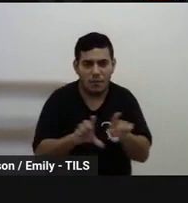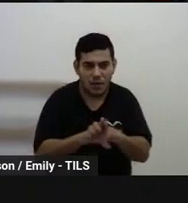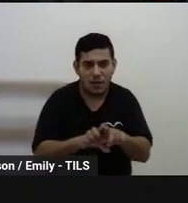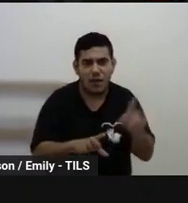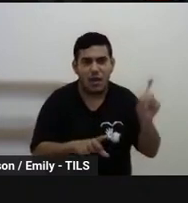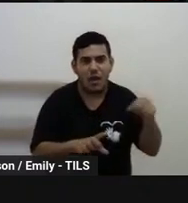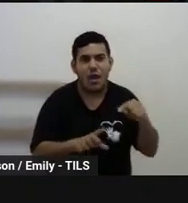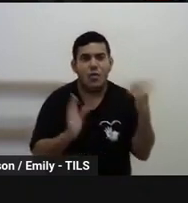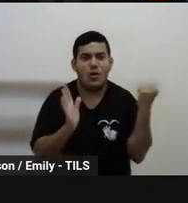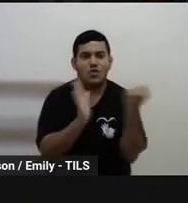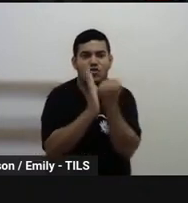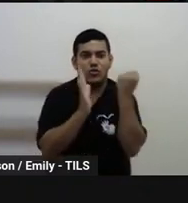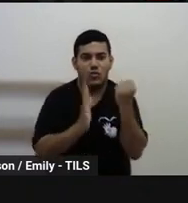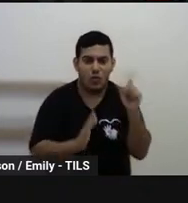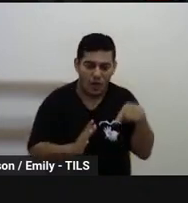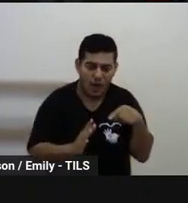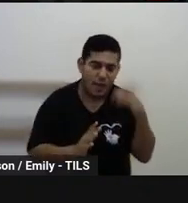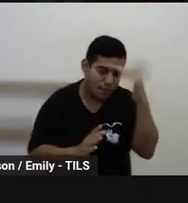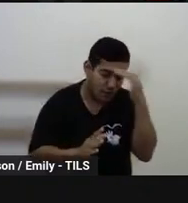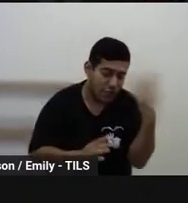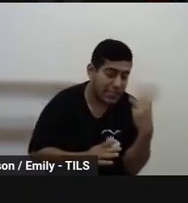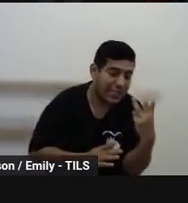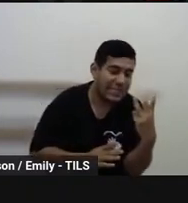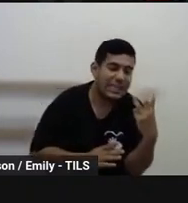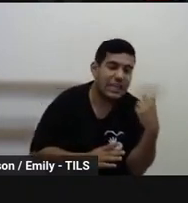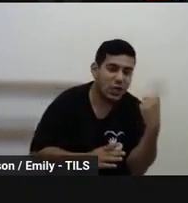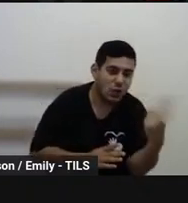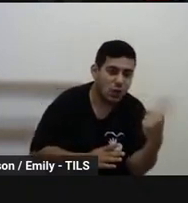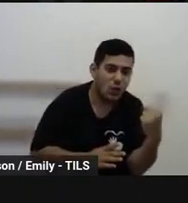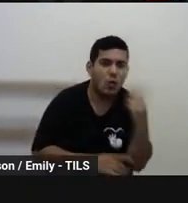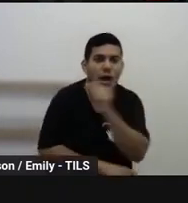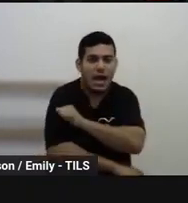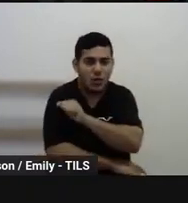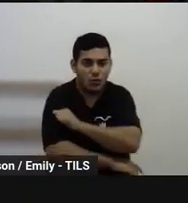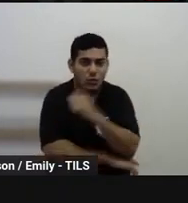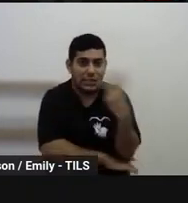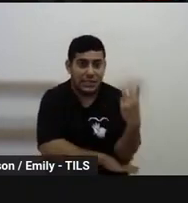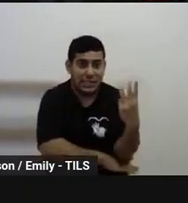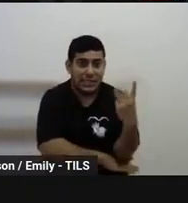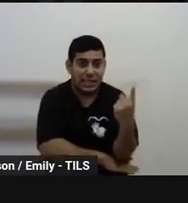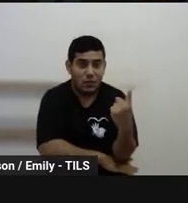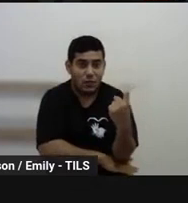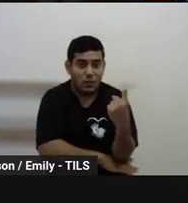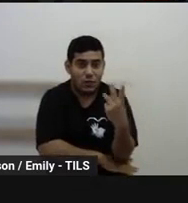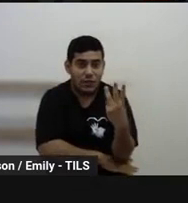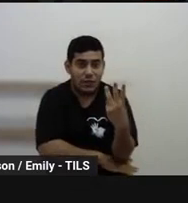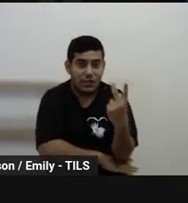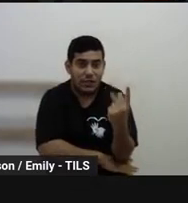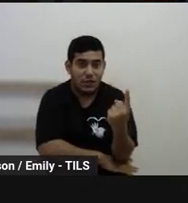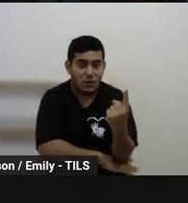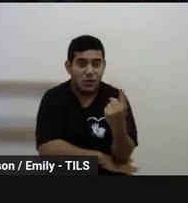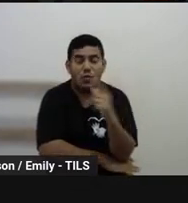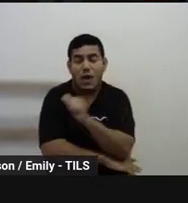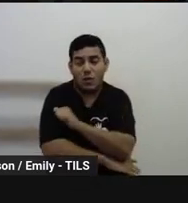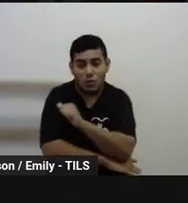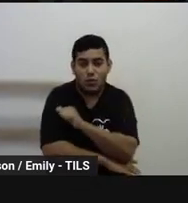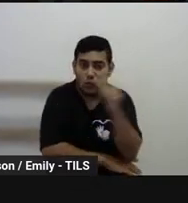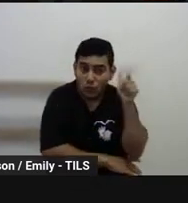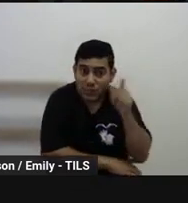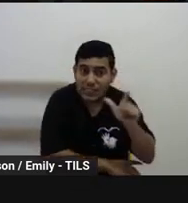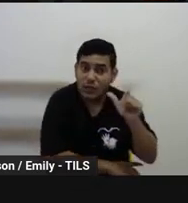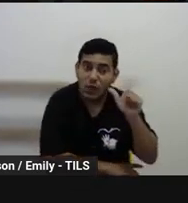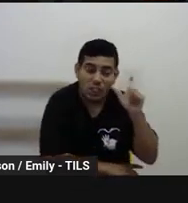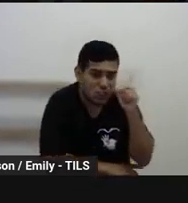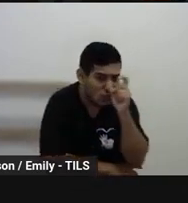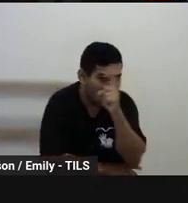o registro que nós temos dessas 31, desses 31 estudantes, né, grande parte deles não teve muita dificuldade